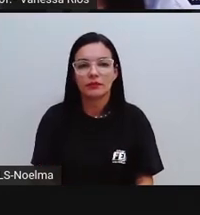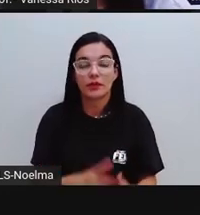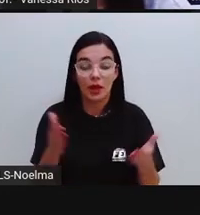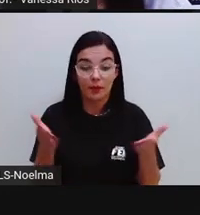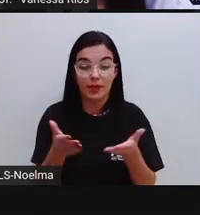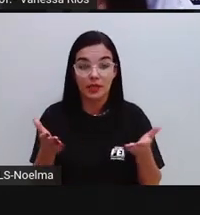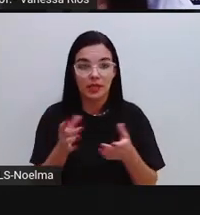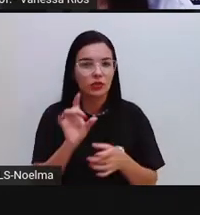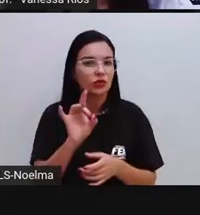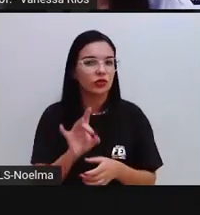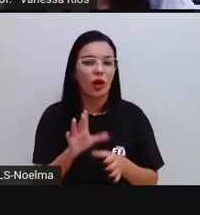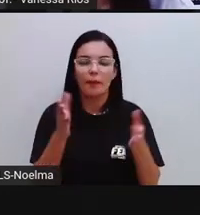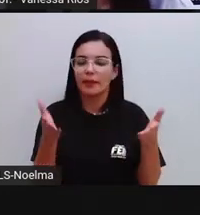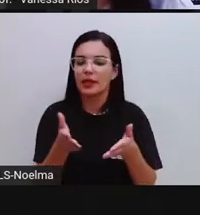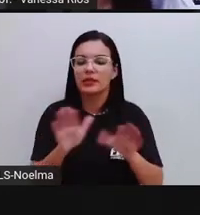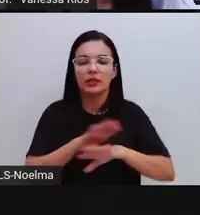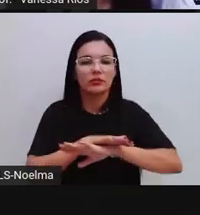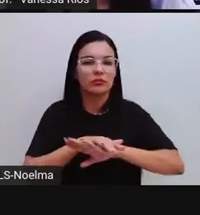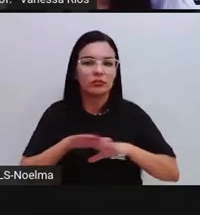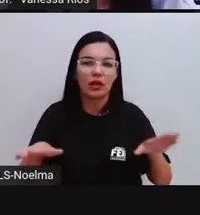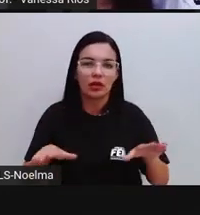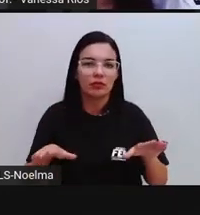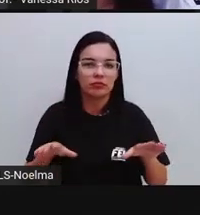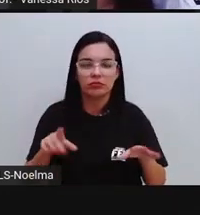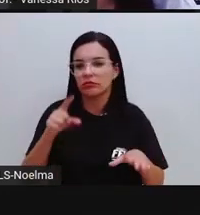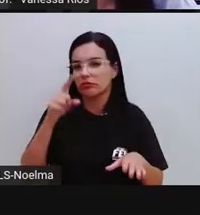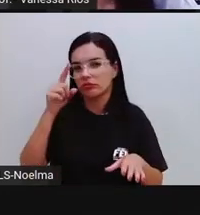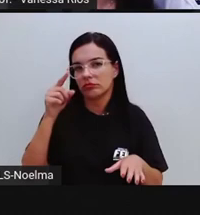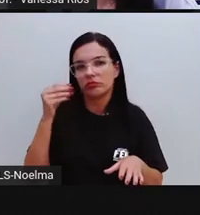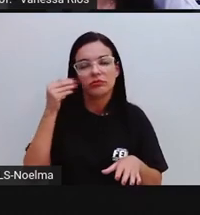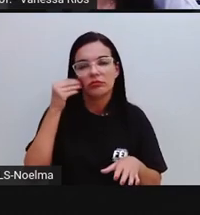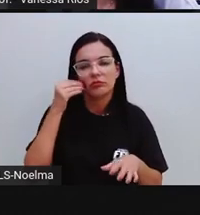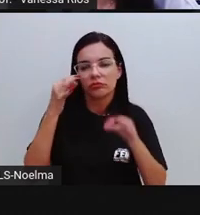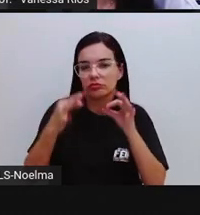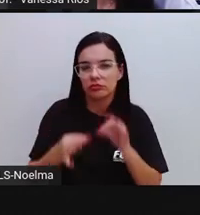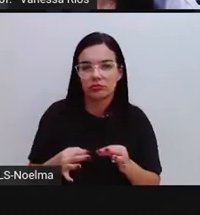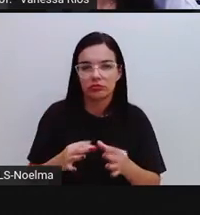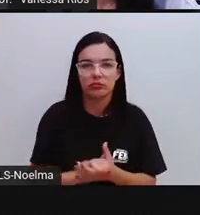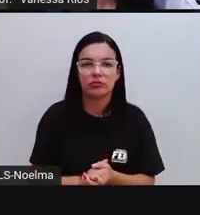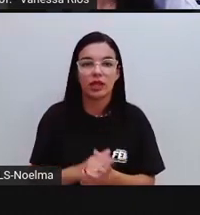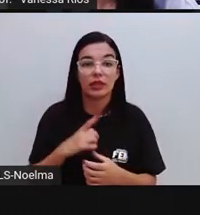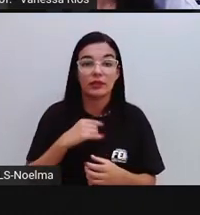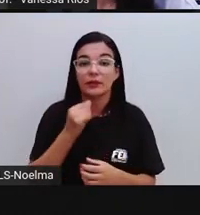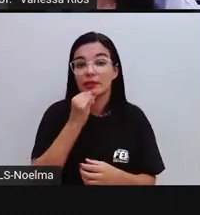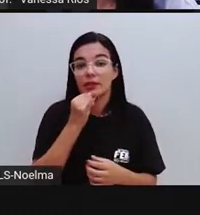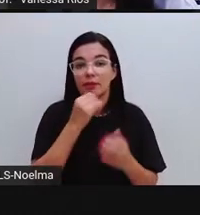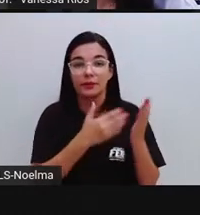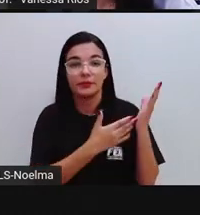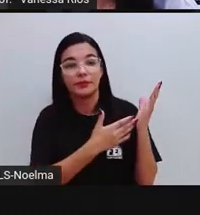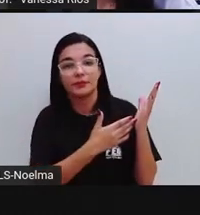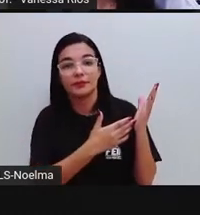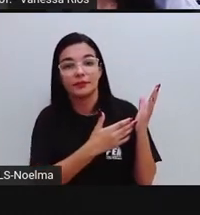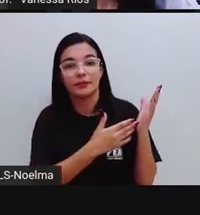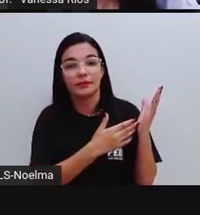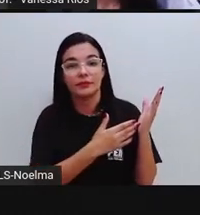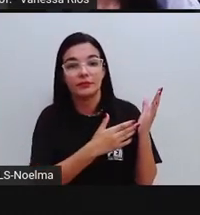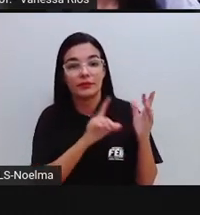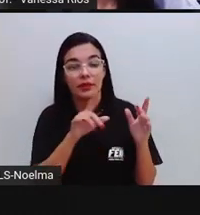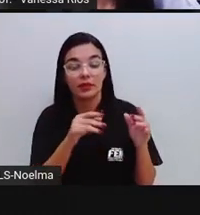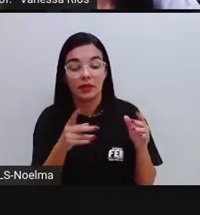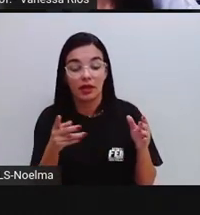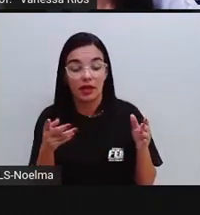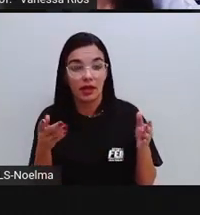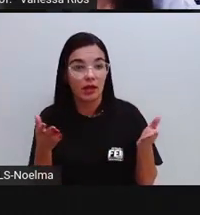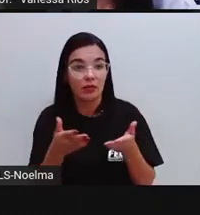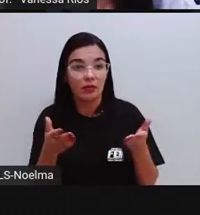presente é apenas presente do indicativo. E aí, a gente tem um exemplo, olha só. No presente